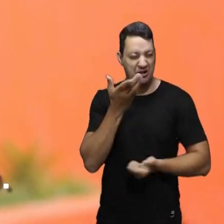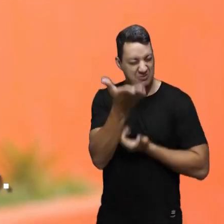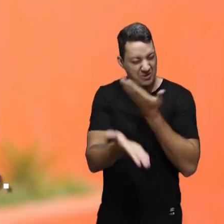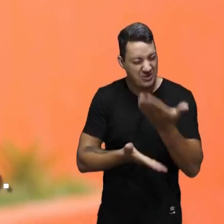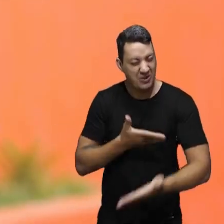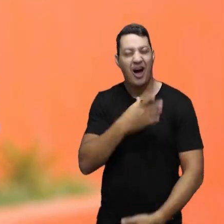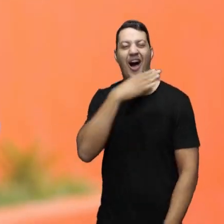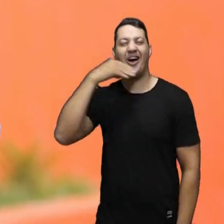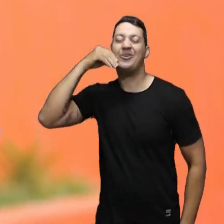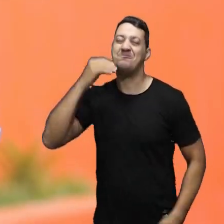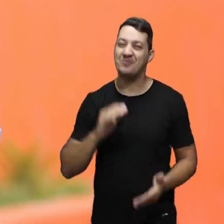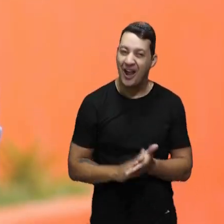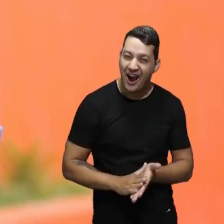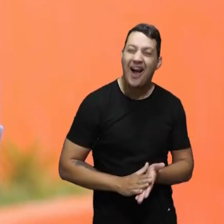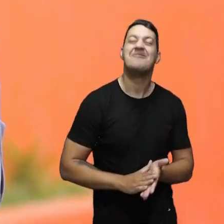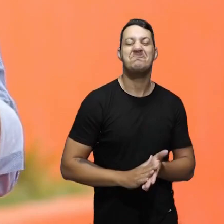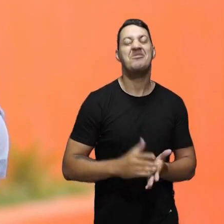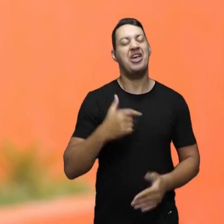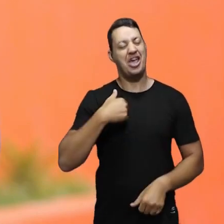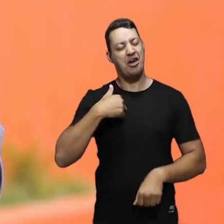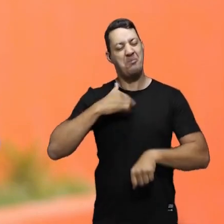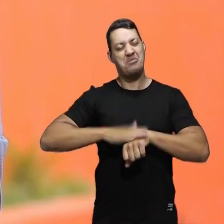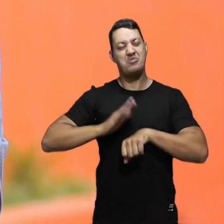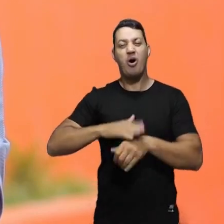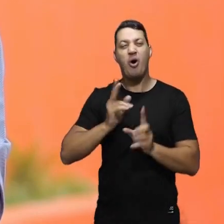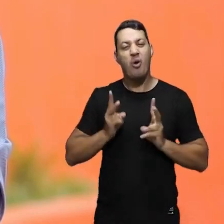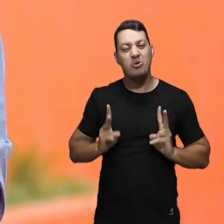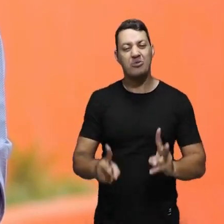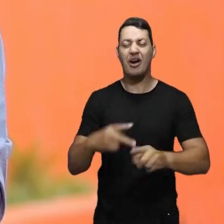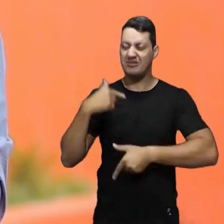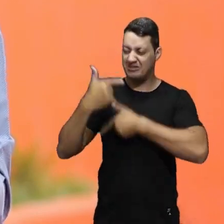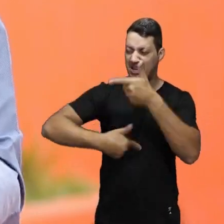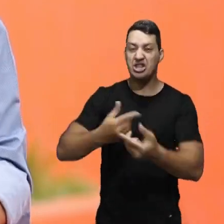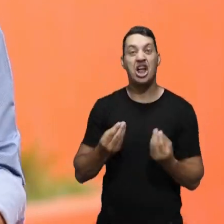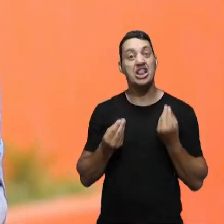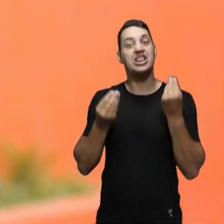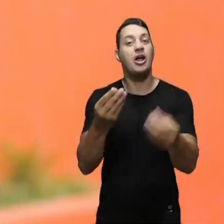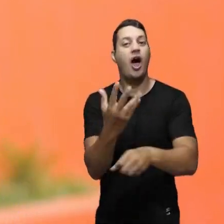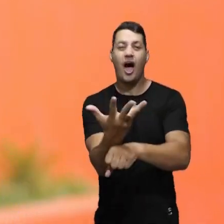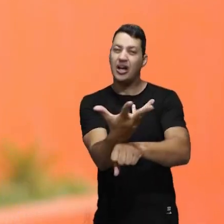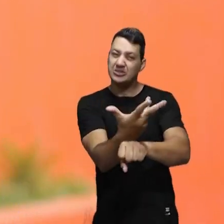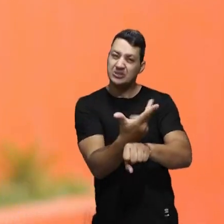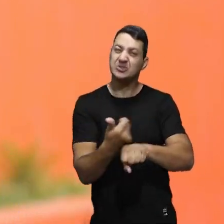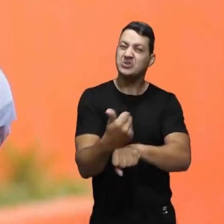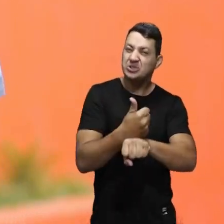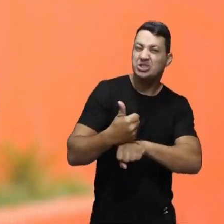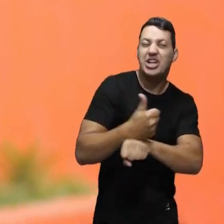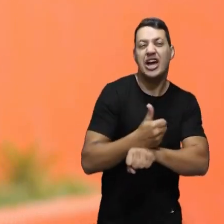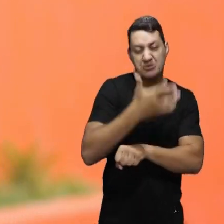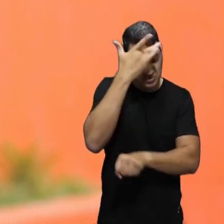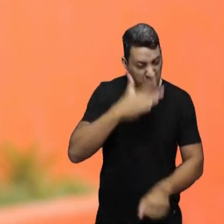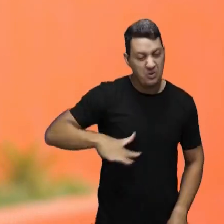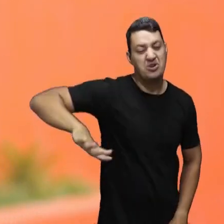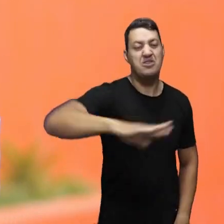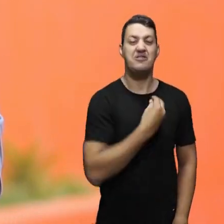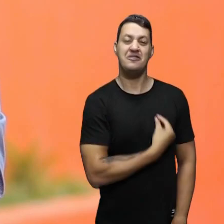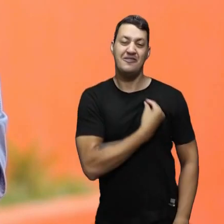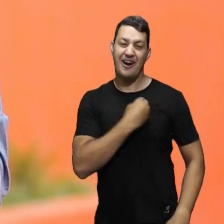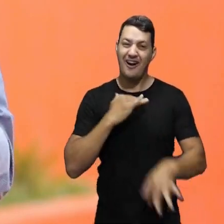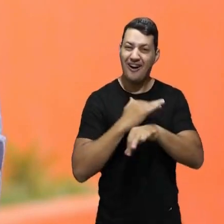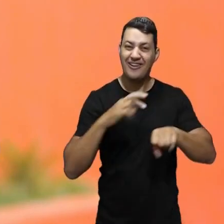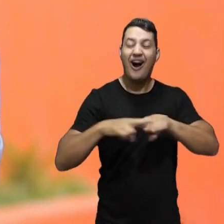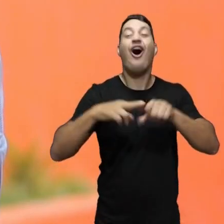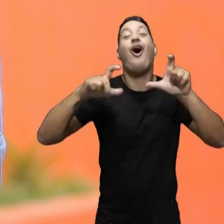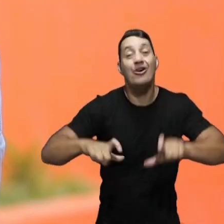atendimento adulto. Olha, é isso que eu vou continuar fazendo. Dando dignidade às pessoas da nossa cidade.